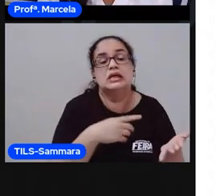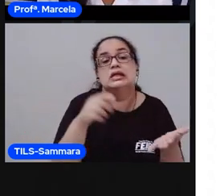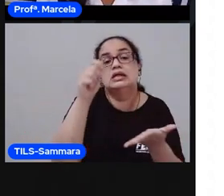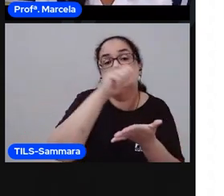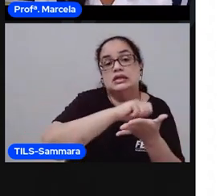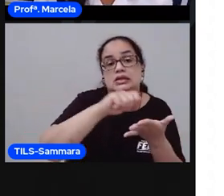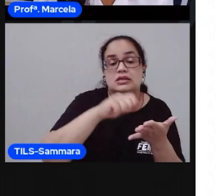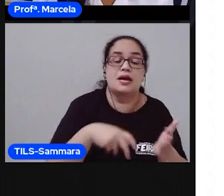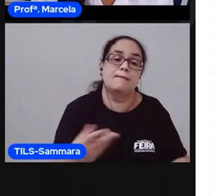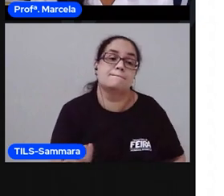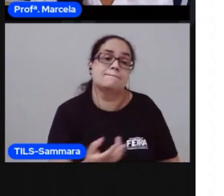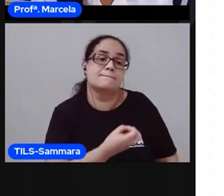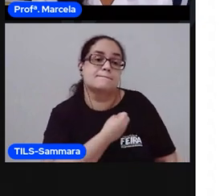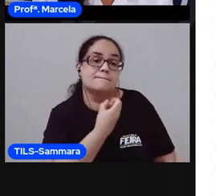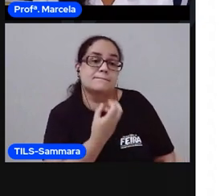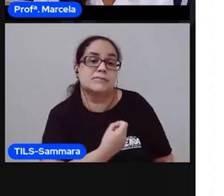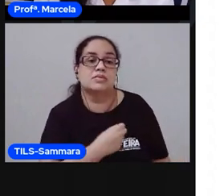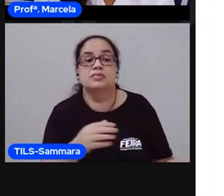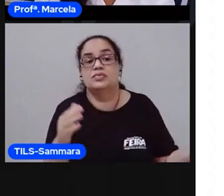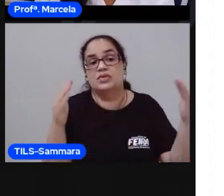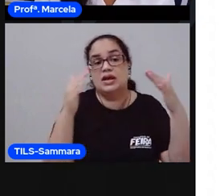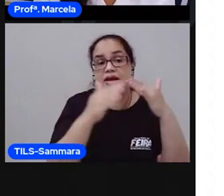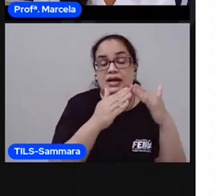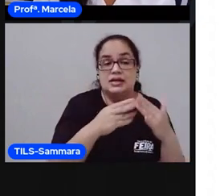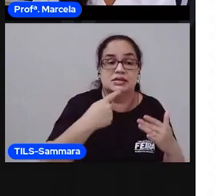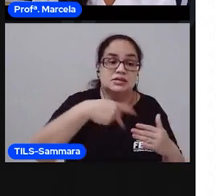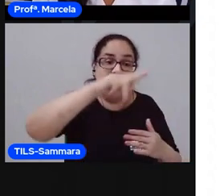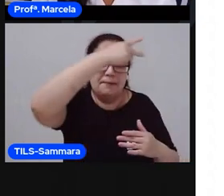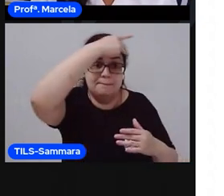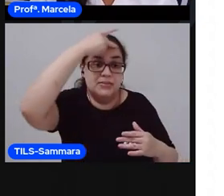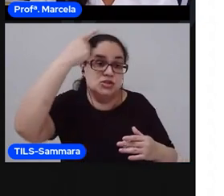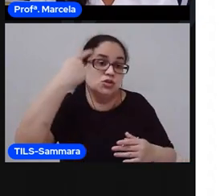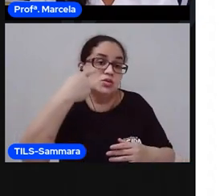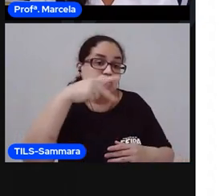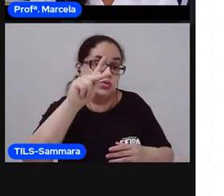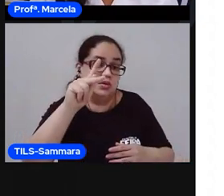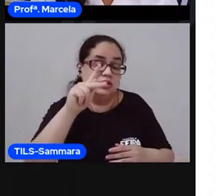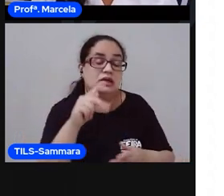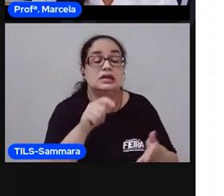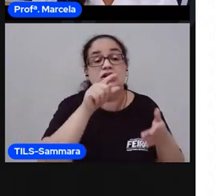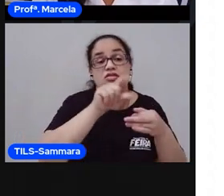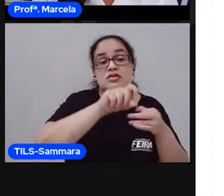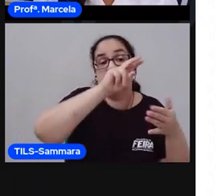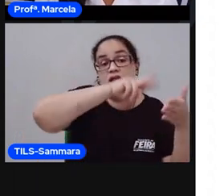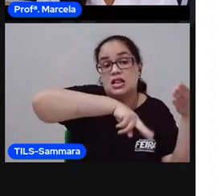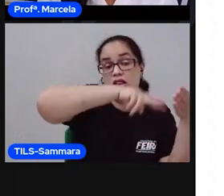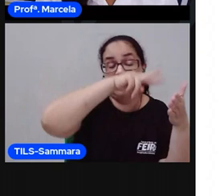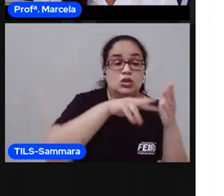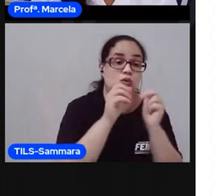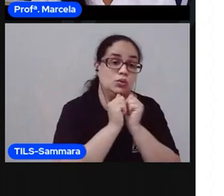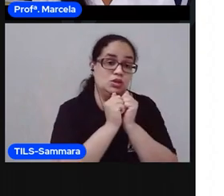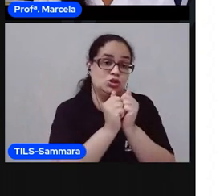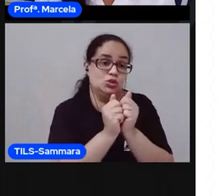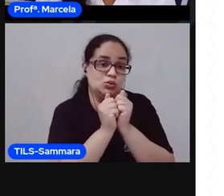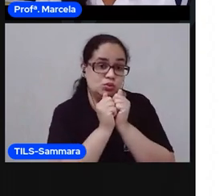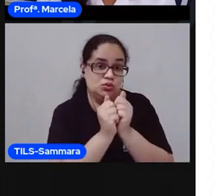esse poema aí, A Casa e o Seu Dono. A gente vai fazer a leitura dela aqui juntinhas.